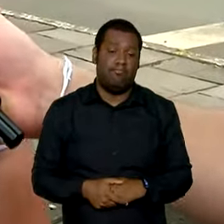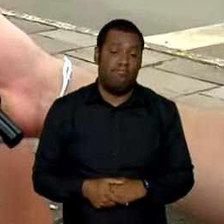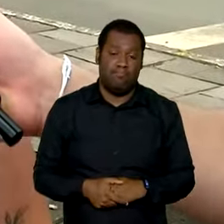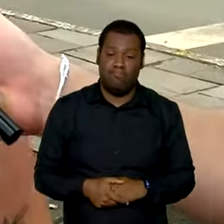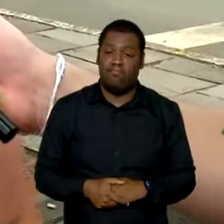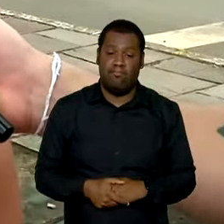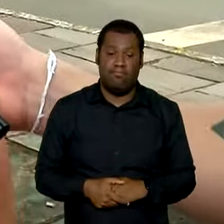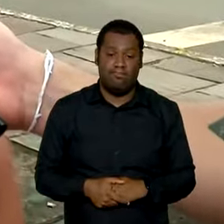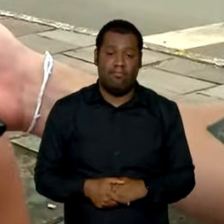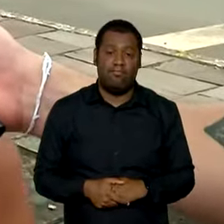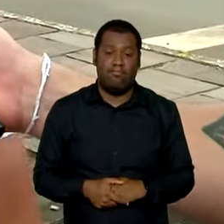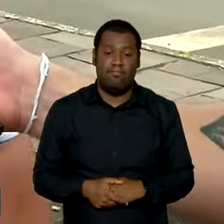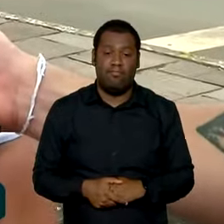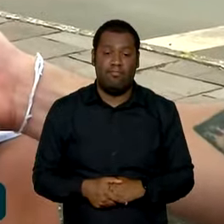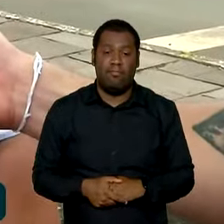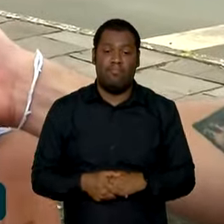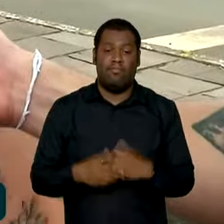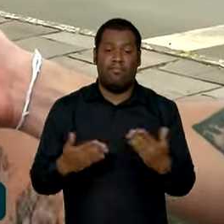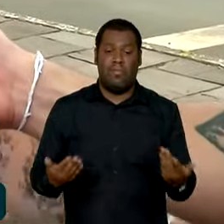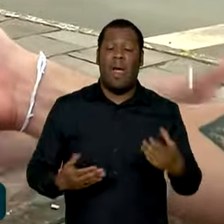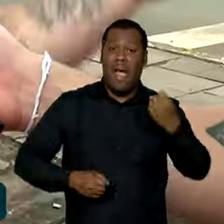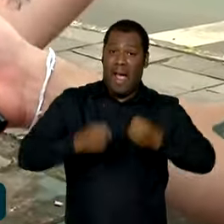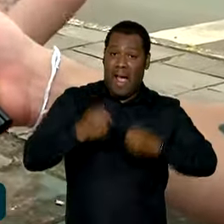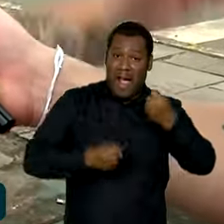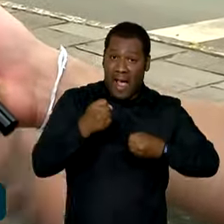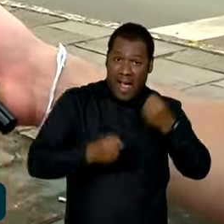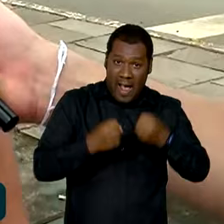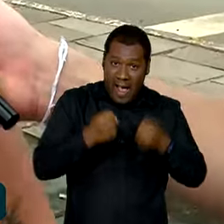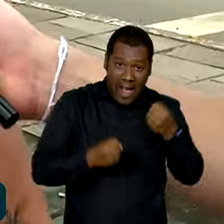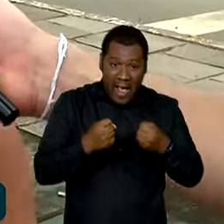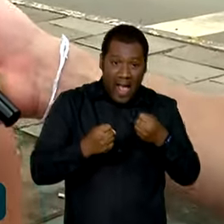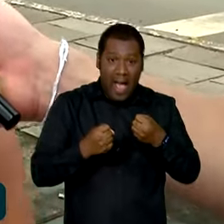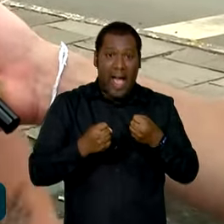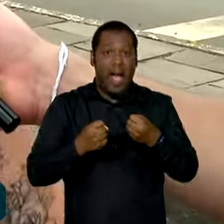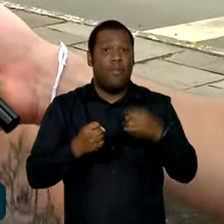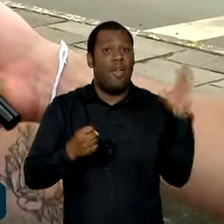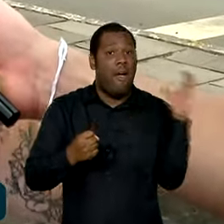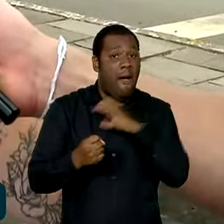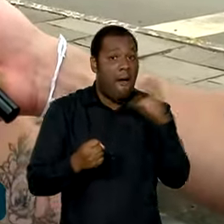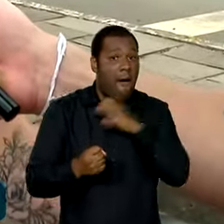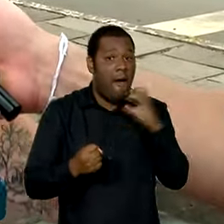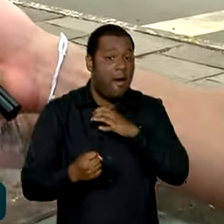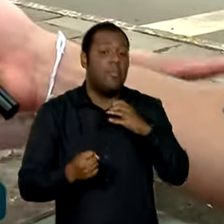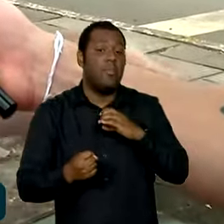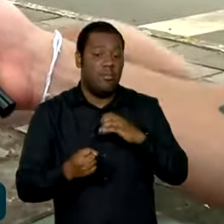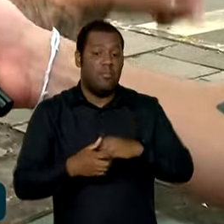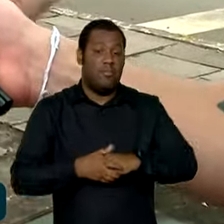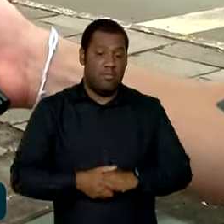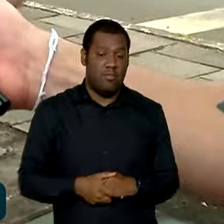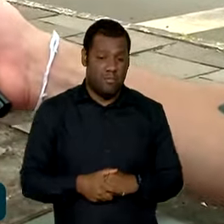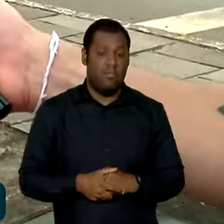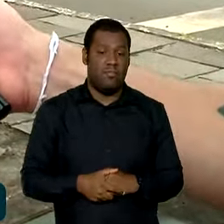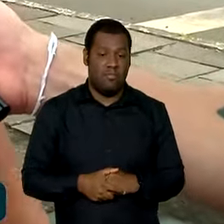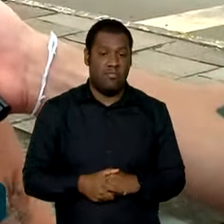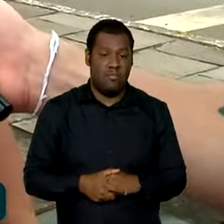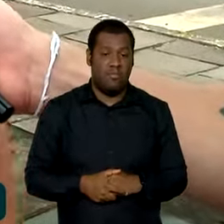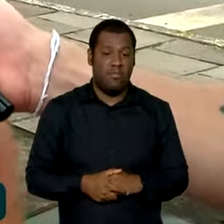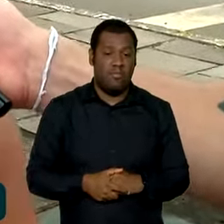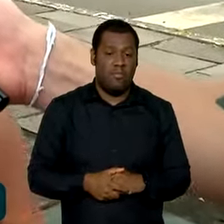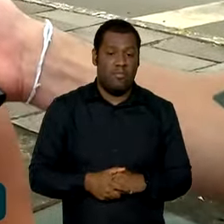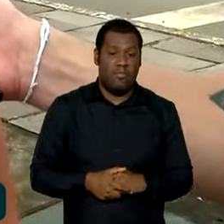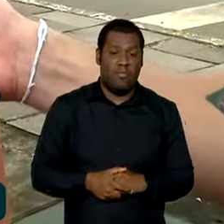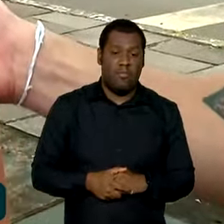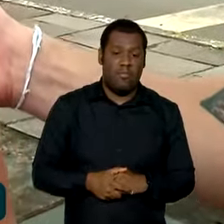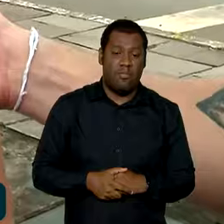aqui a gente saiu com a roupa do corpo. Não perdemos o carro porque a gente tirou e botou no asfalto, né? O carro antes de... passou por cima aqui e foi para lá.